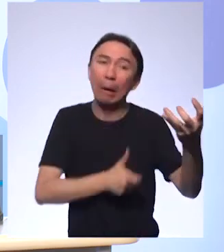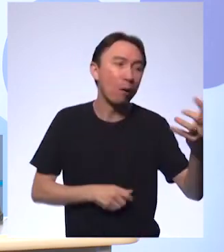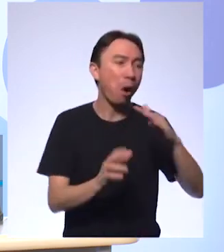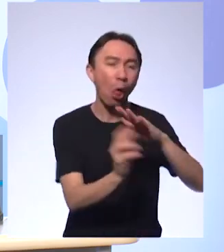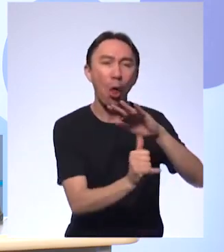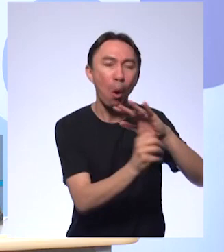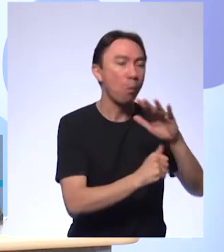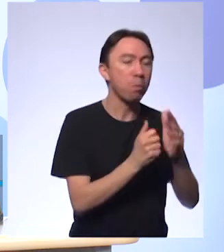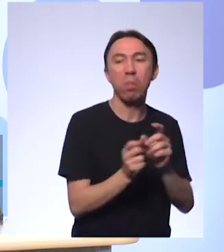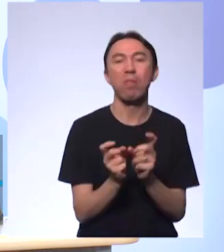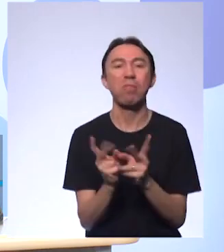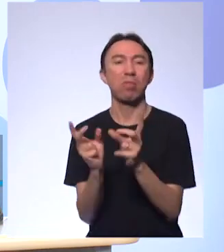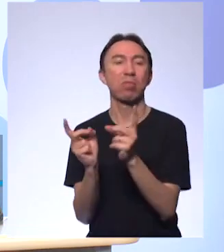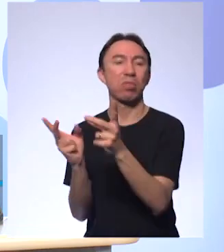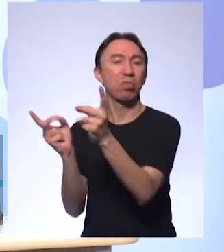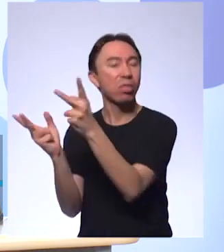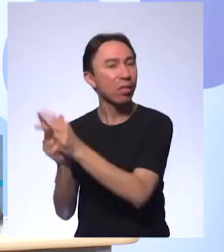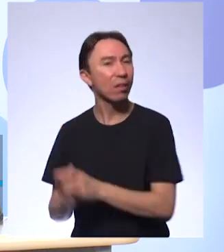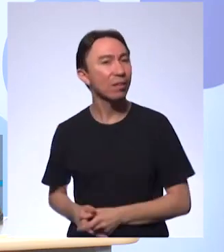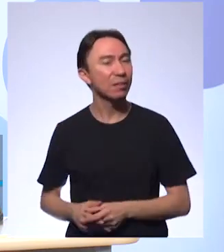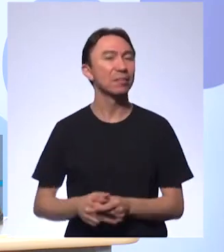Antônio colocou a queimada também